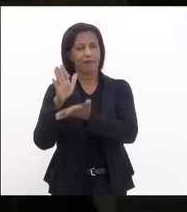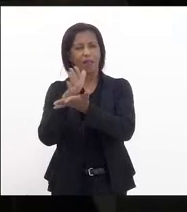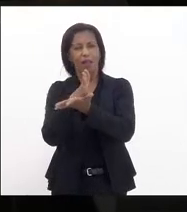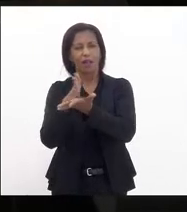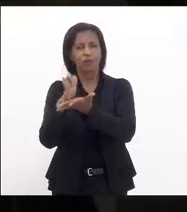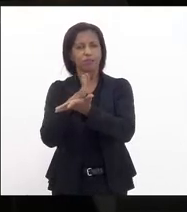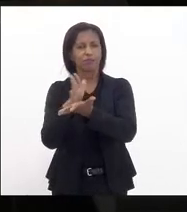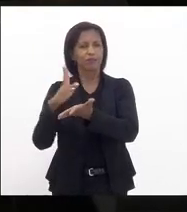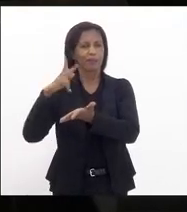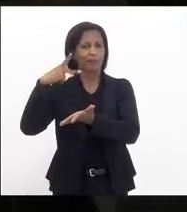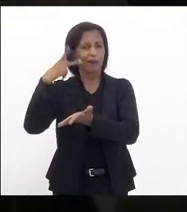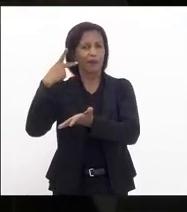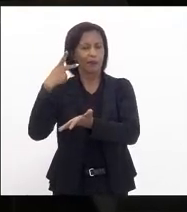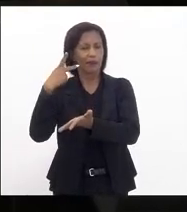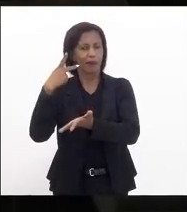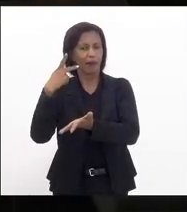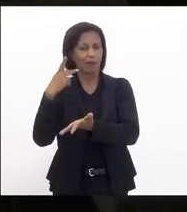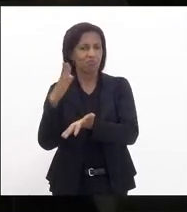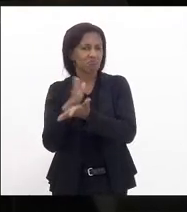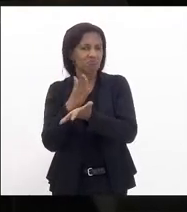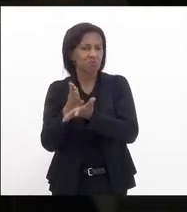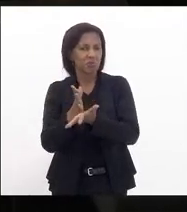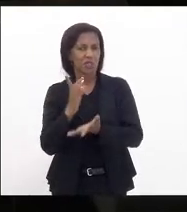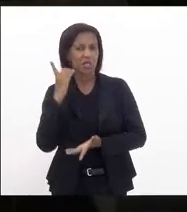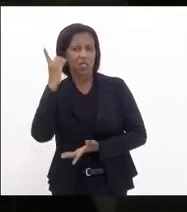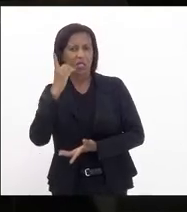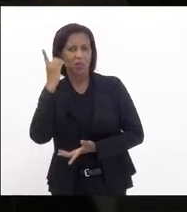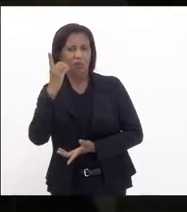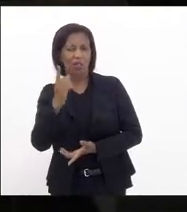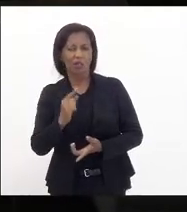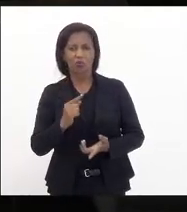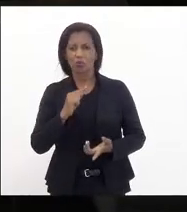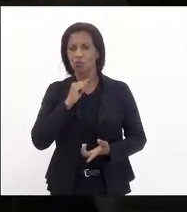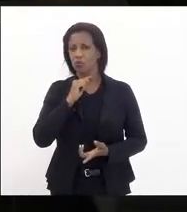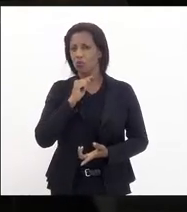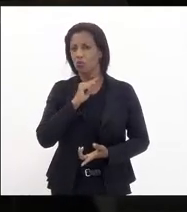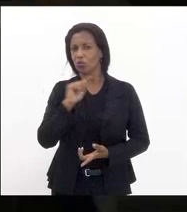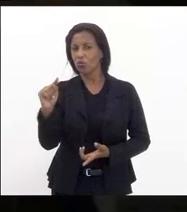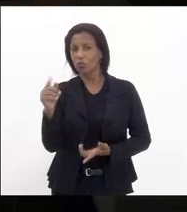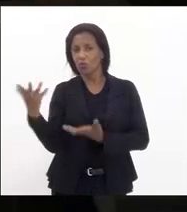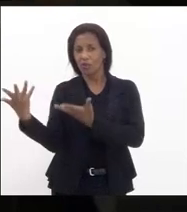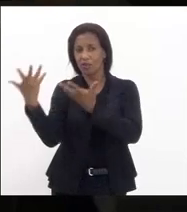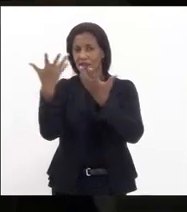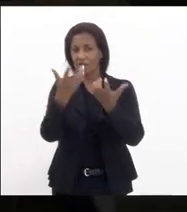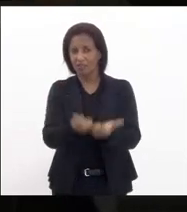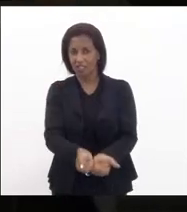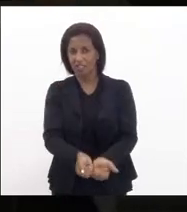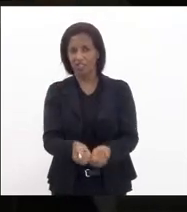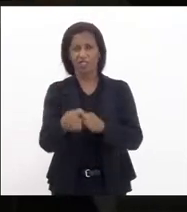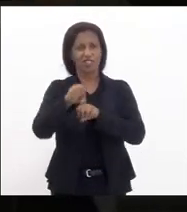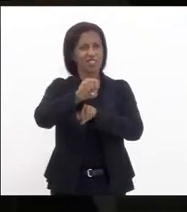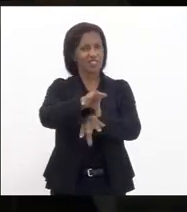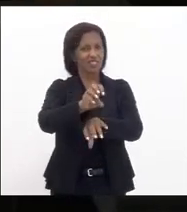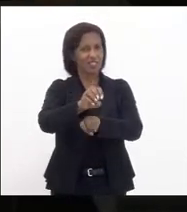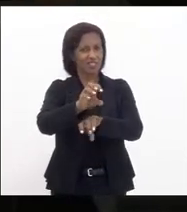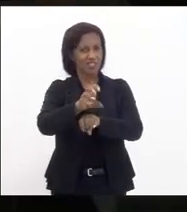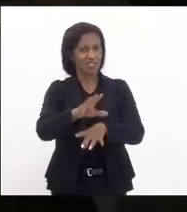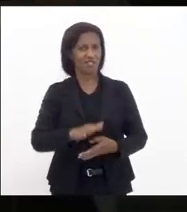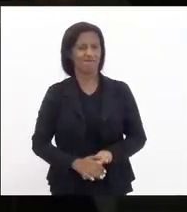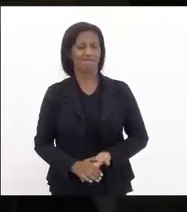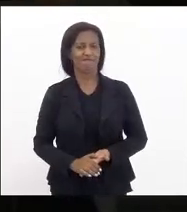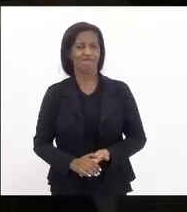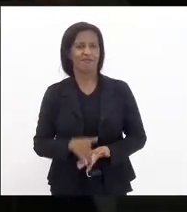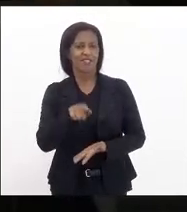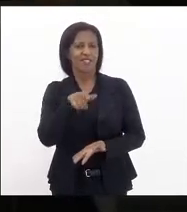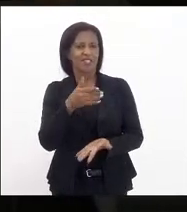parlamentar dessa casa não considere que educação seja